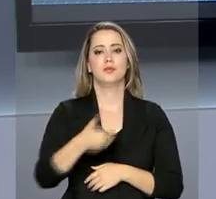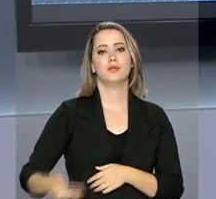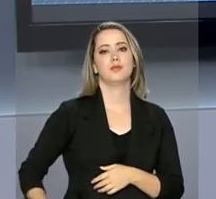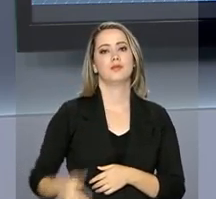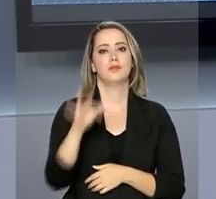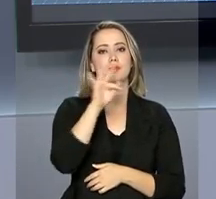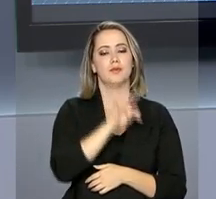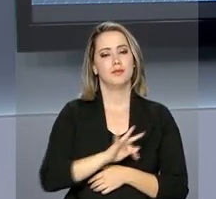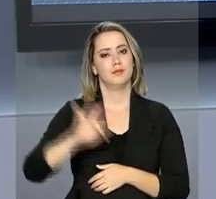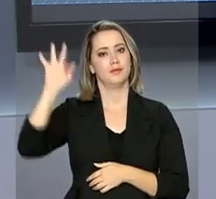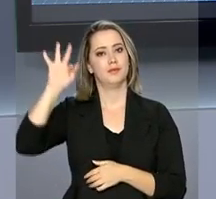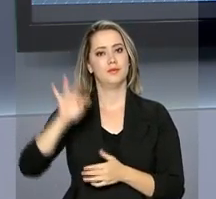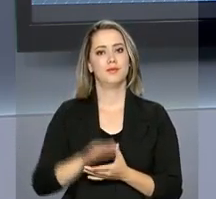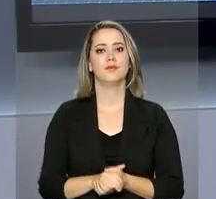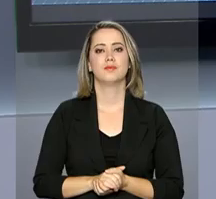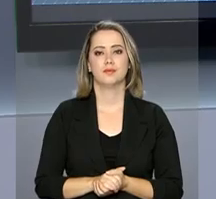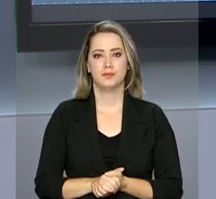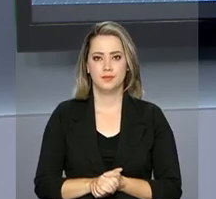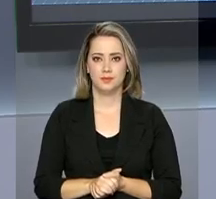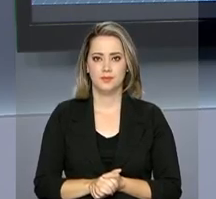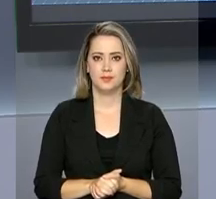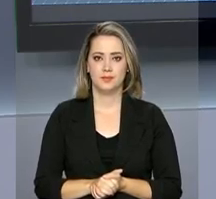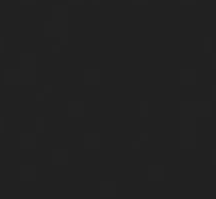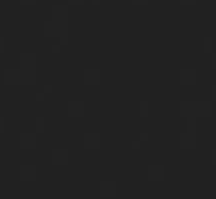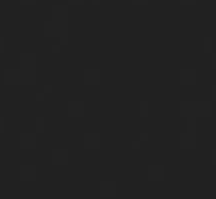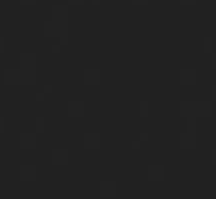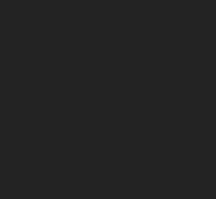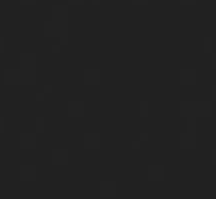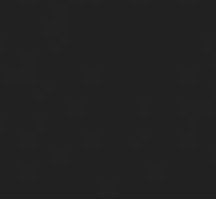aqui na NBR, a TV do Governo Federal.